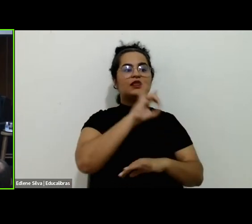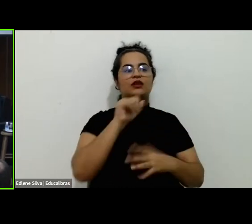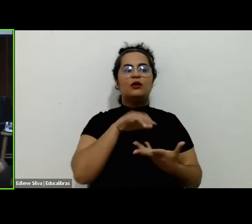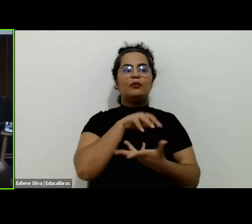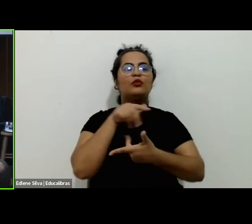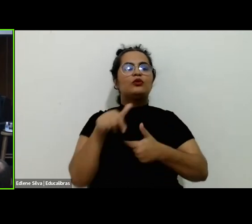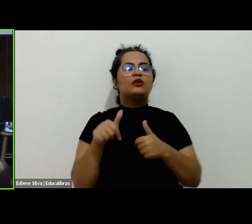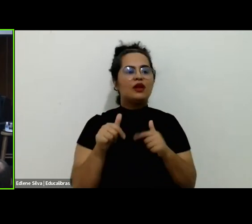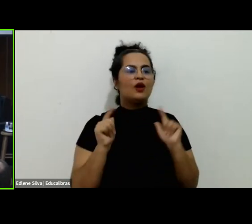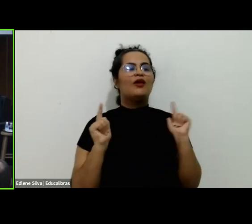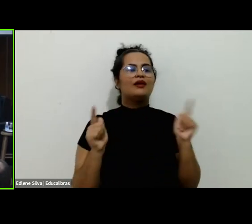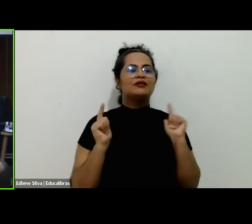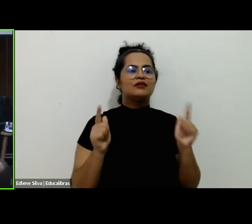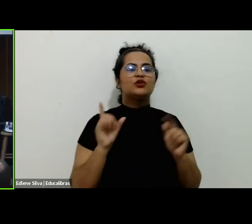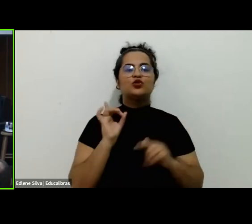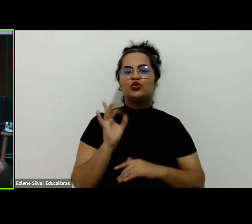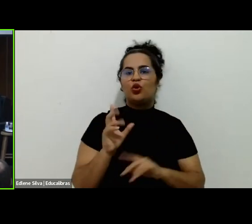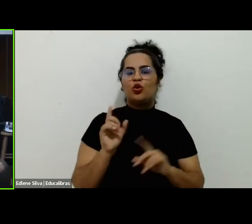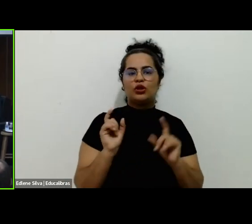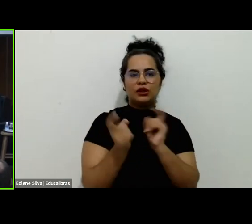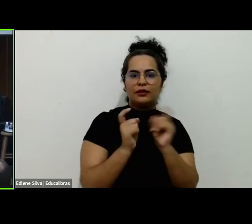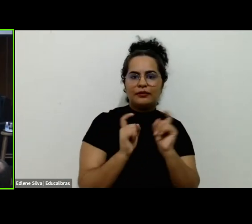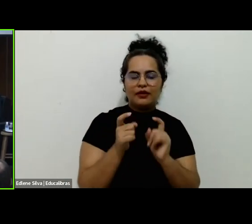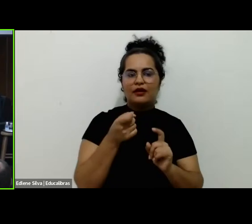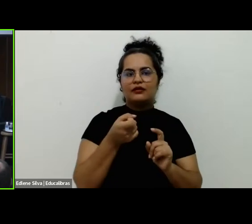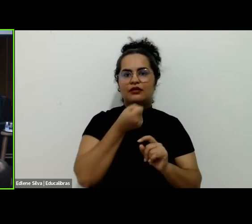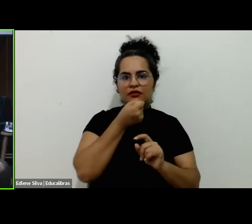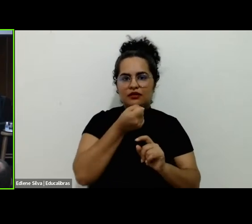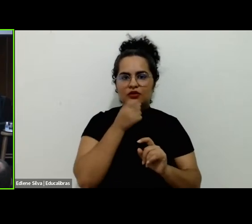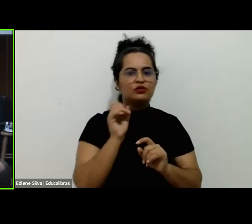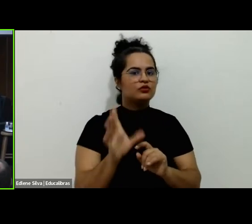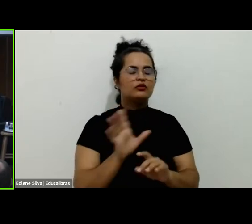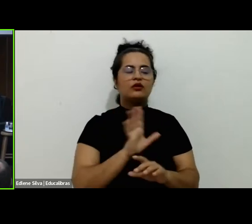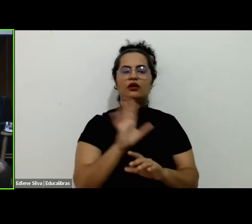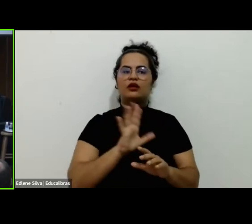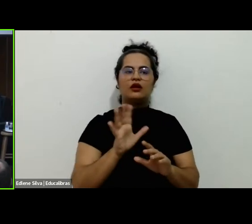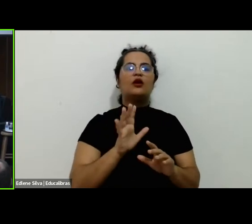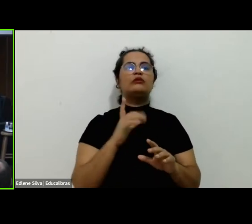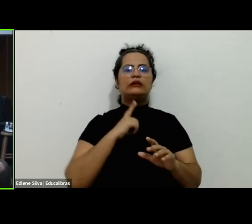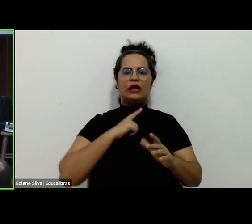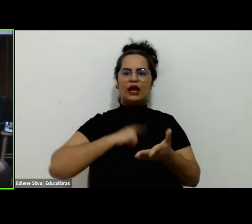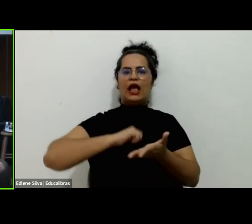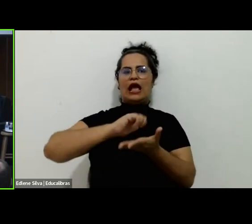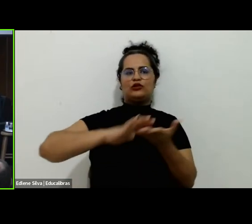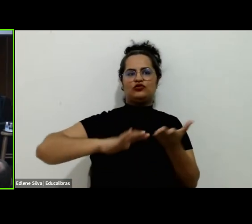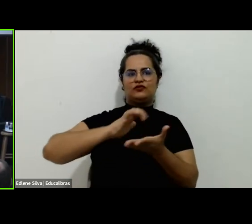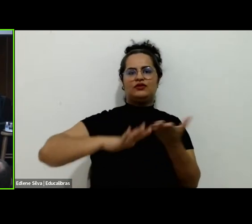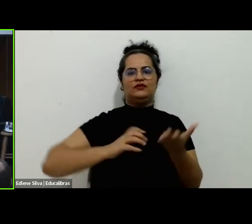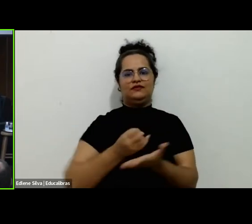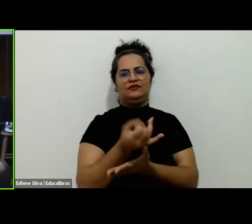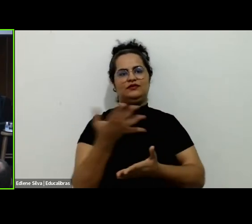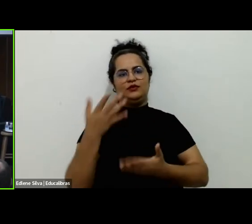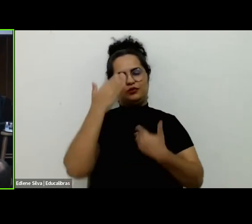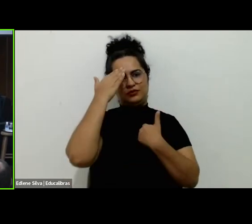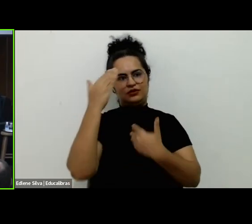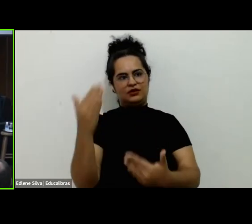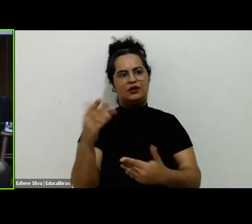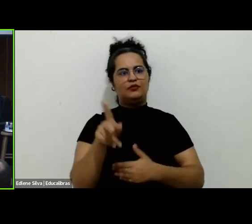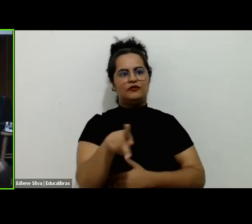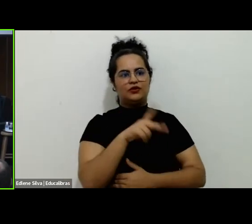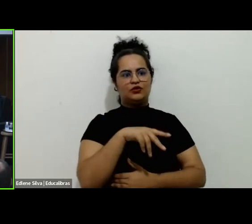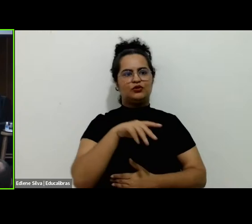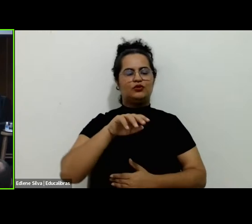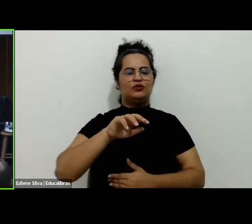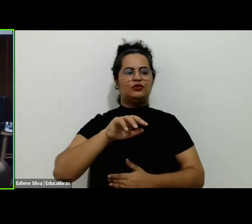significa não só um debate sobre o lazer, mas são atividades que são realizadas no Dia do Lazer. Então, queria agradecer ao professor Elenka Bendikova,